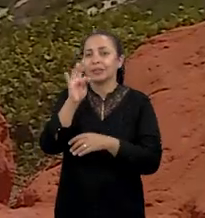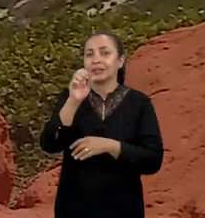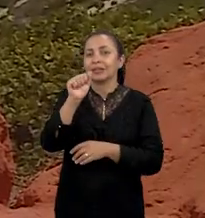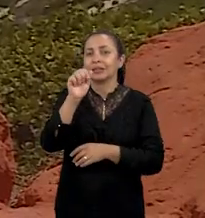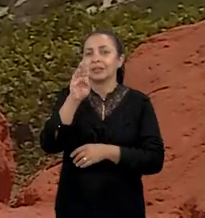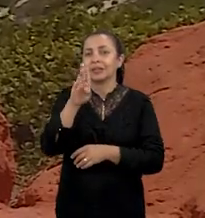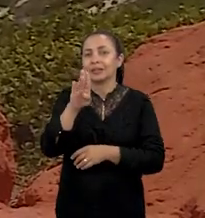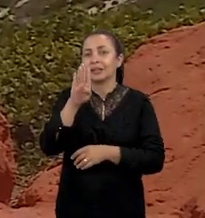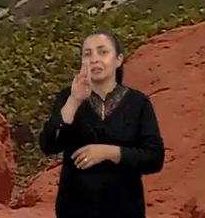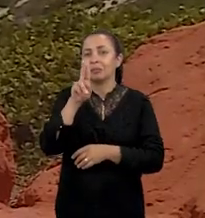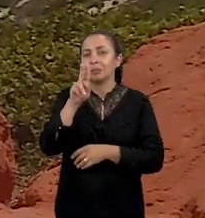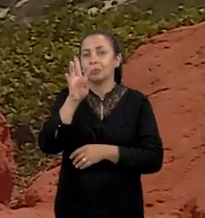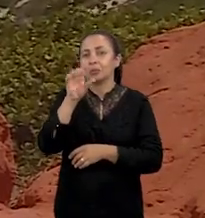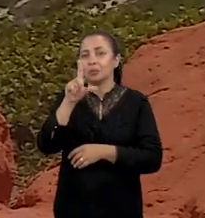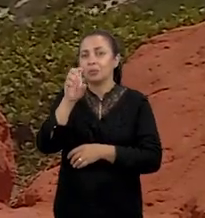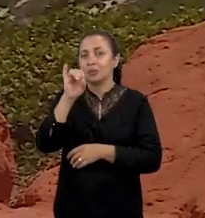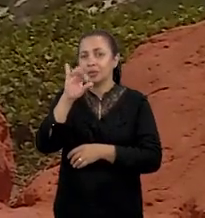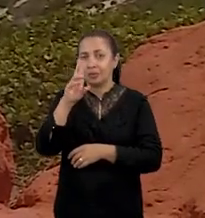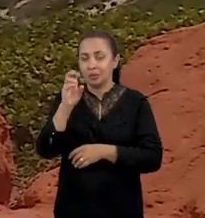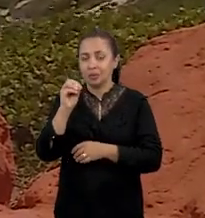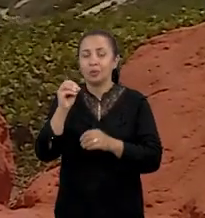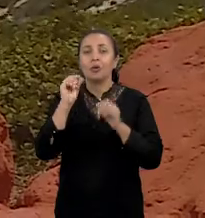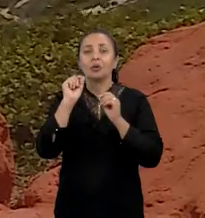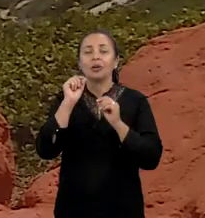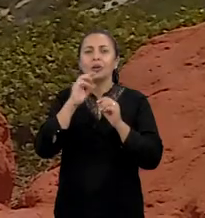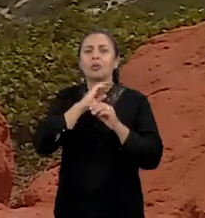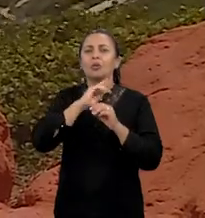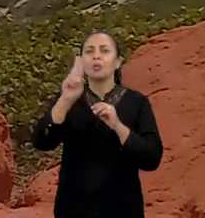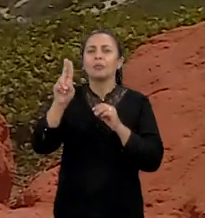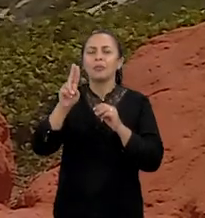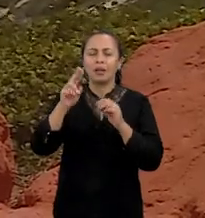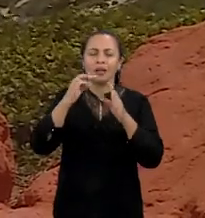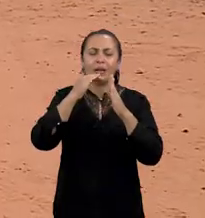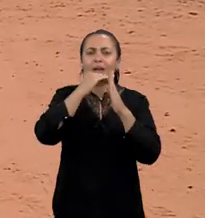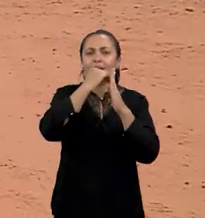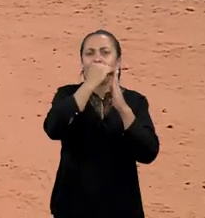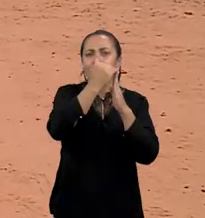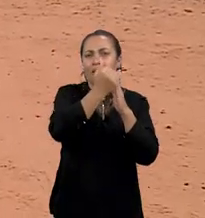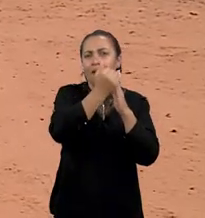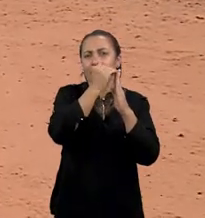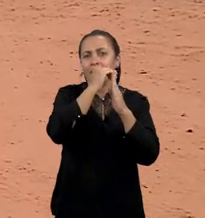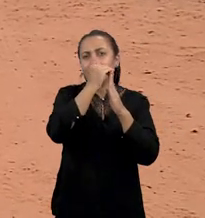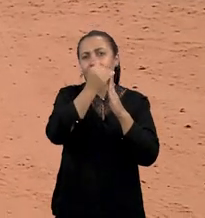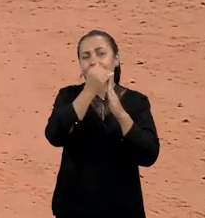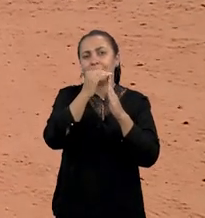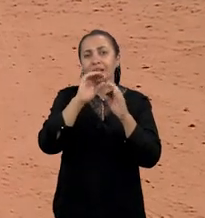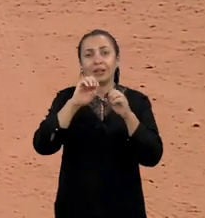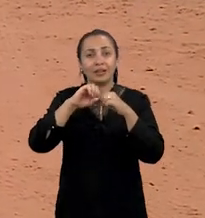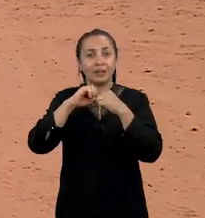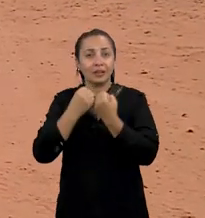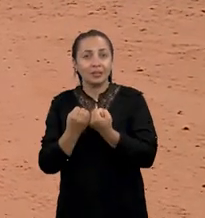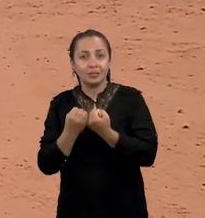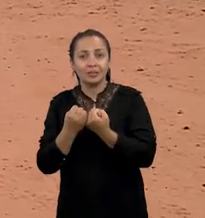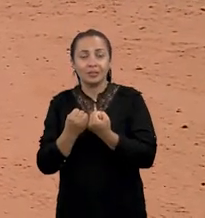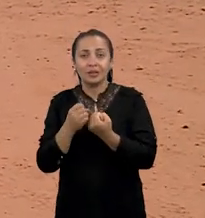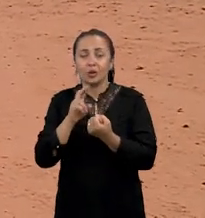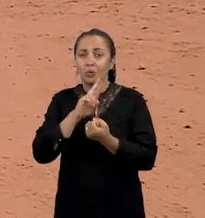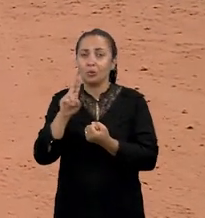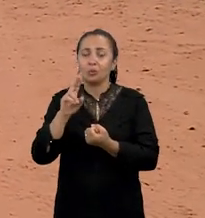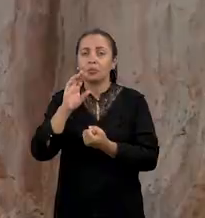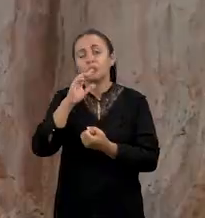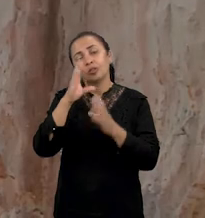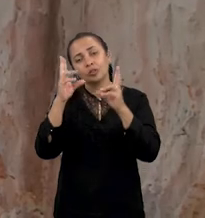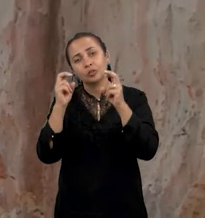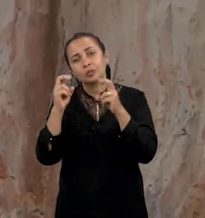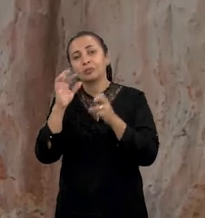tabuleiro. Tabuleiro é o topo dessa feição que termina com essa queda abrupta, que é o que nós chamamos de